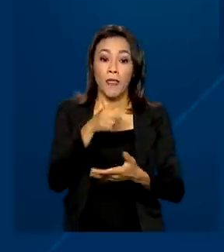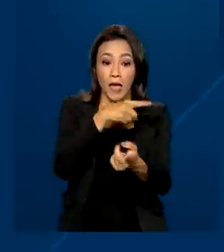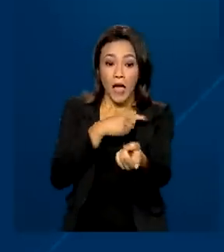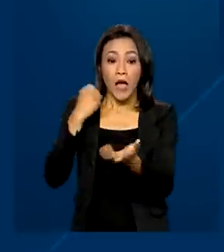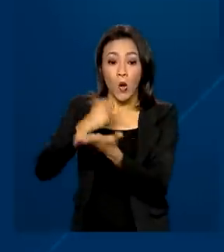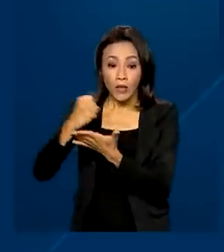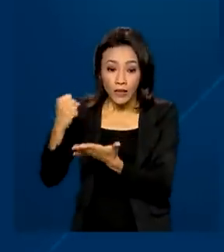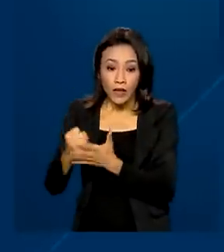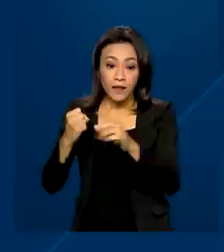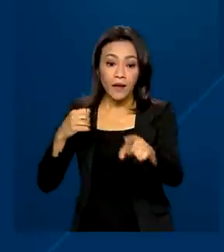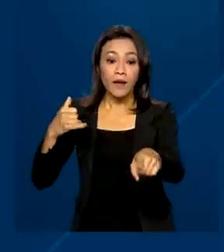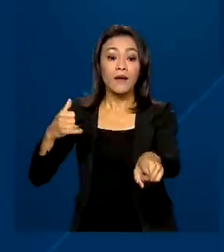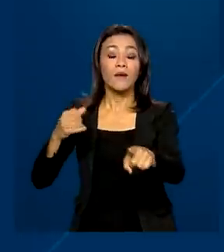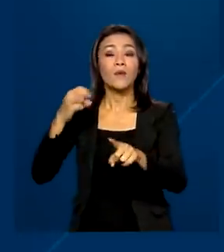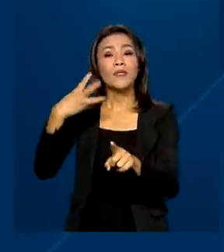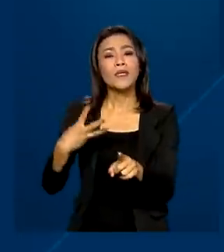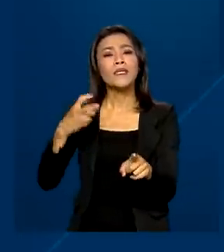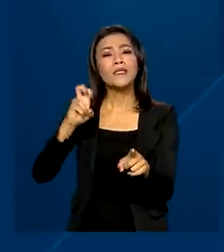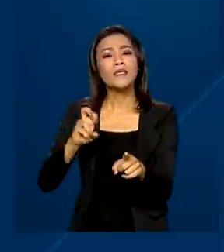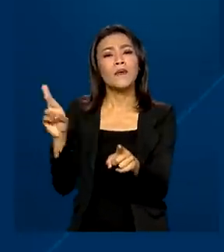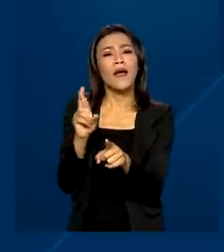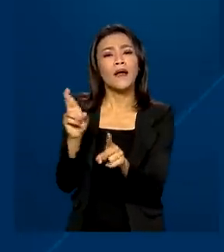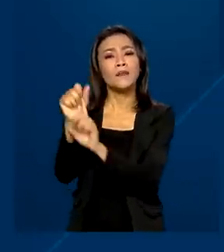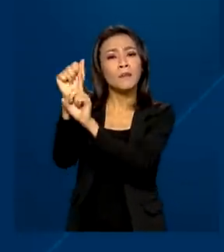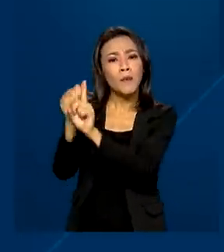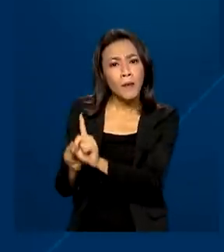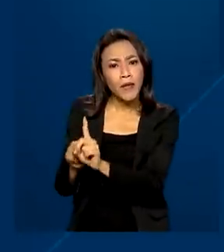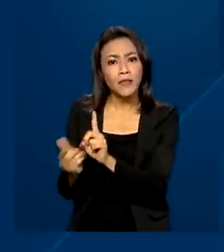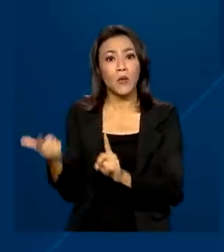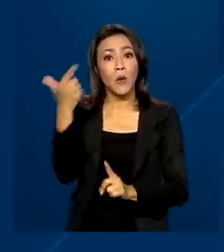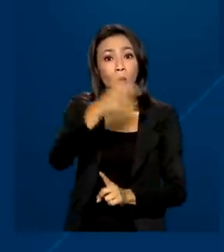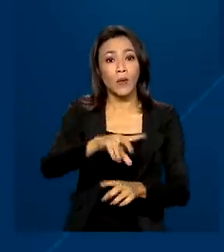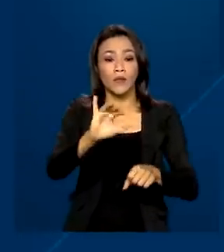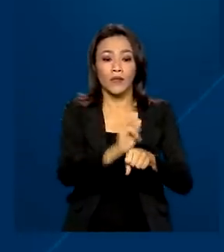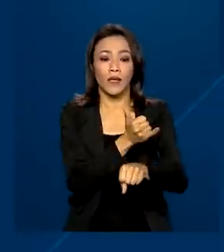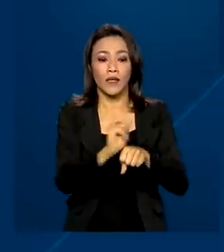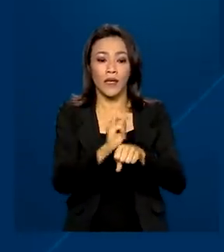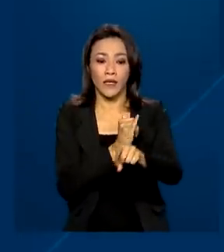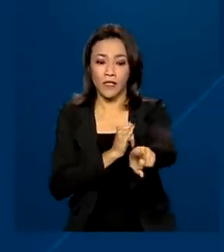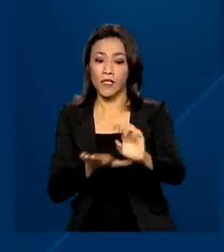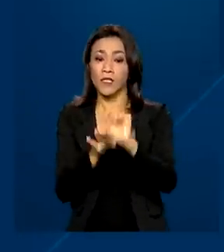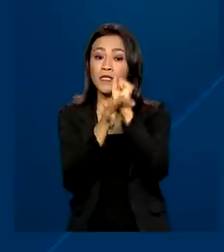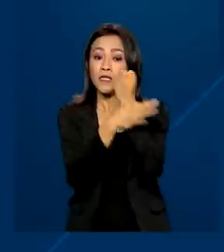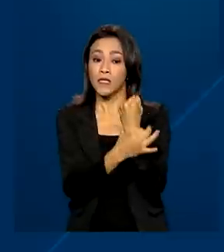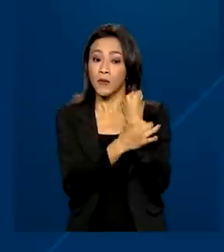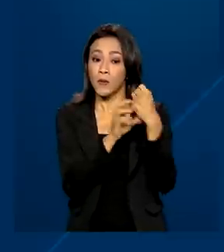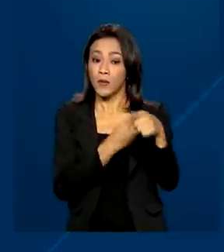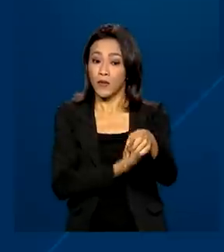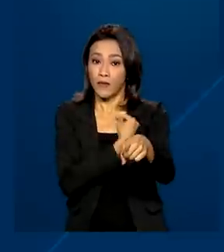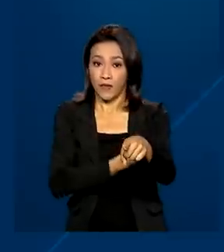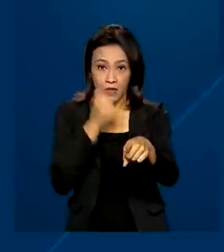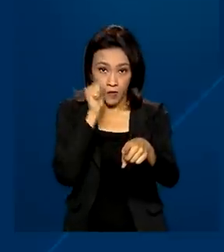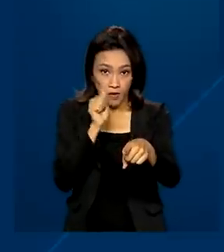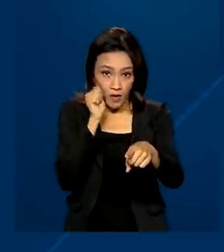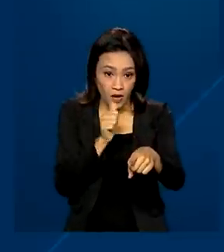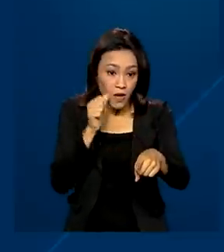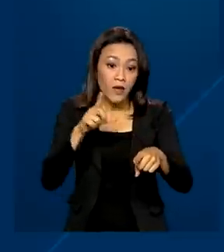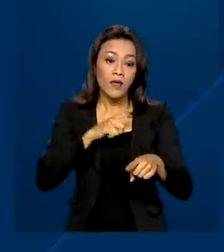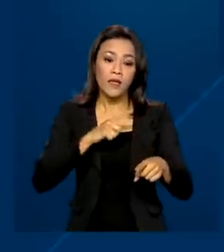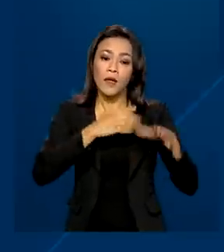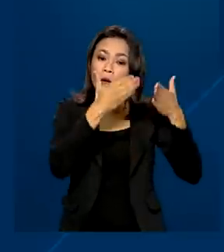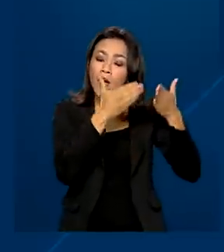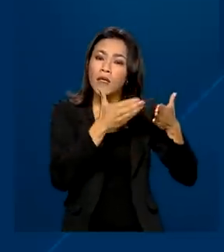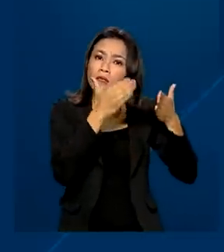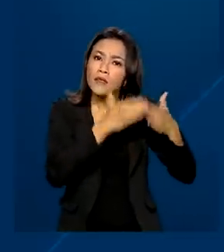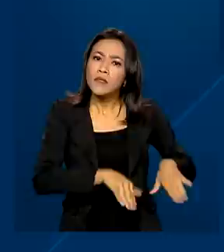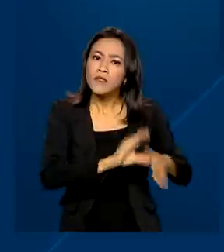a partir de R$ 35,00 por mês. Outra ação é o Seguro Vida Mulher, em que a cliente conta com indenização de